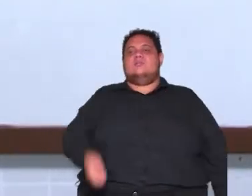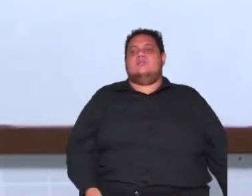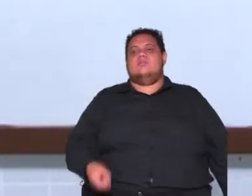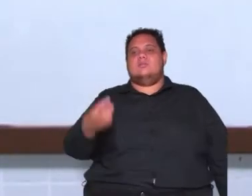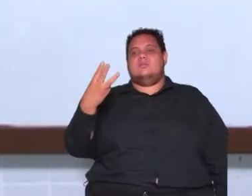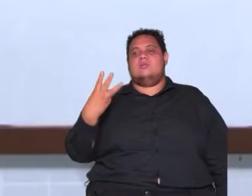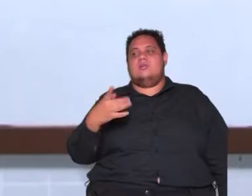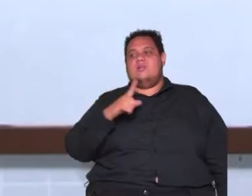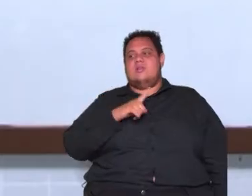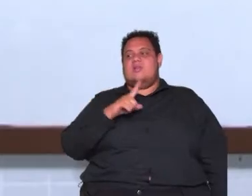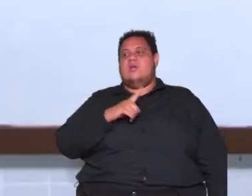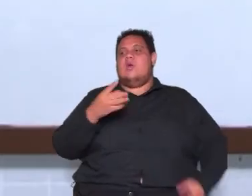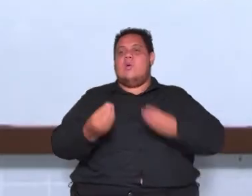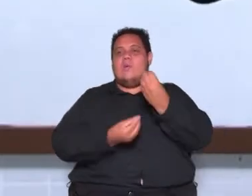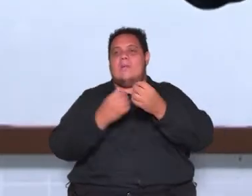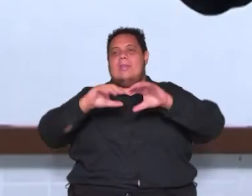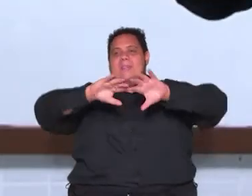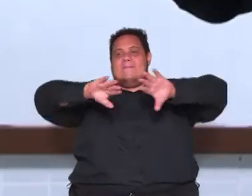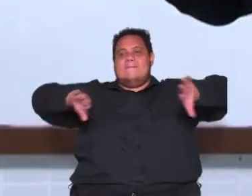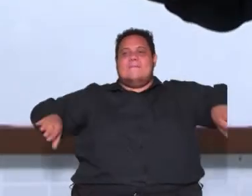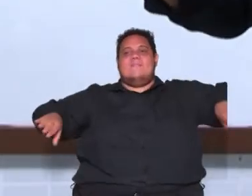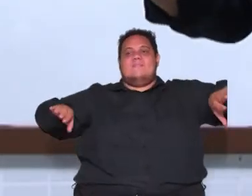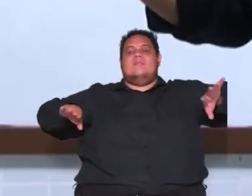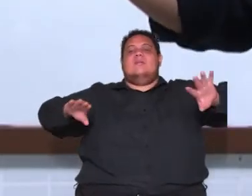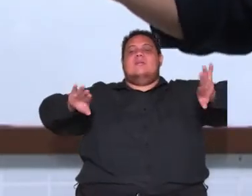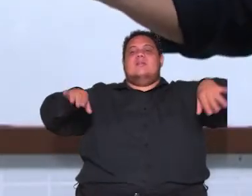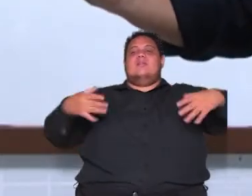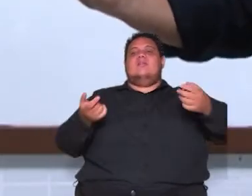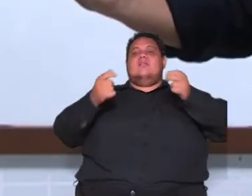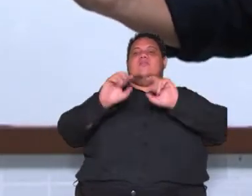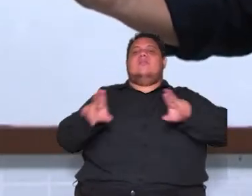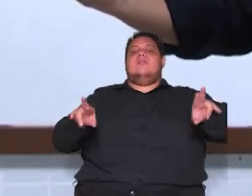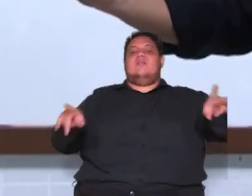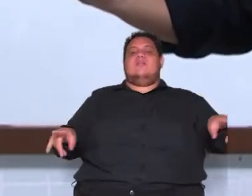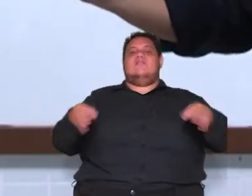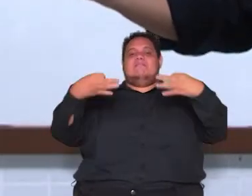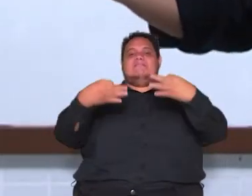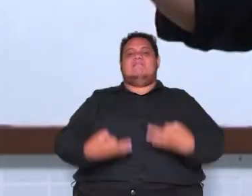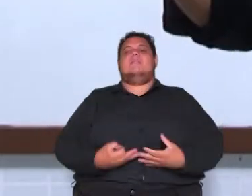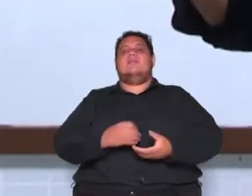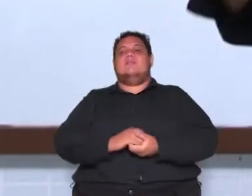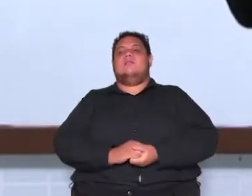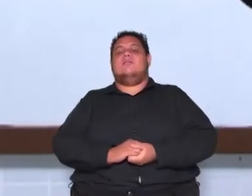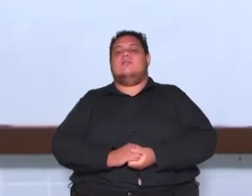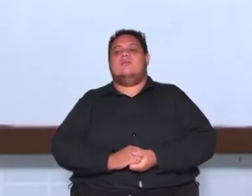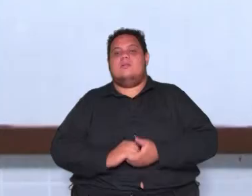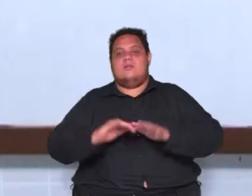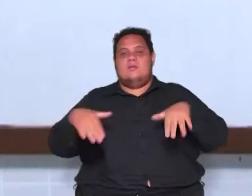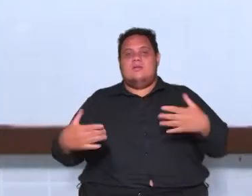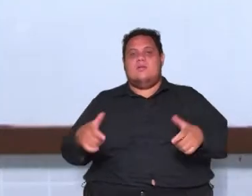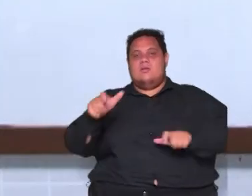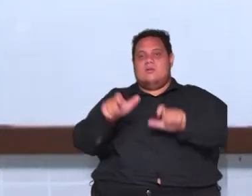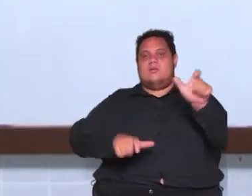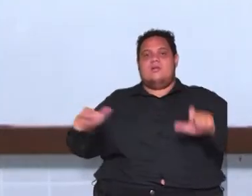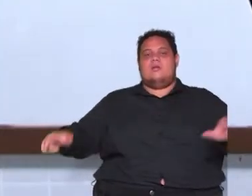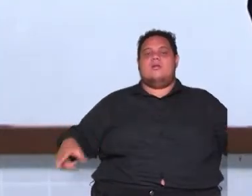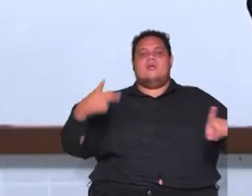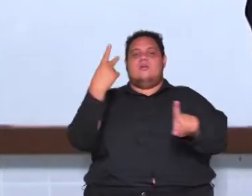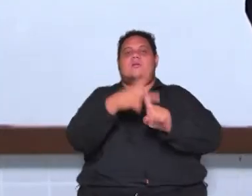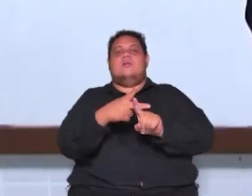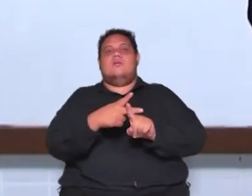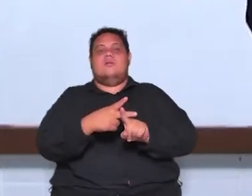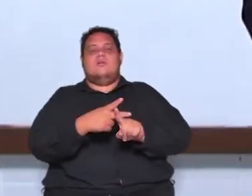poderes eles deveriam ser separados em mãos diferentes então cada poder desse deveria ser